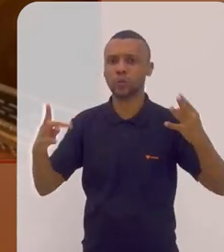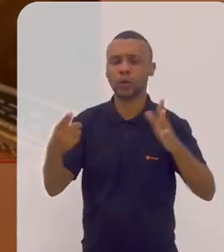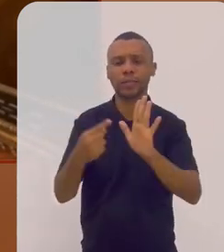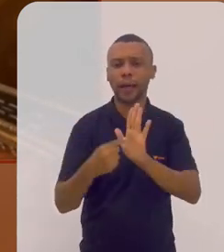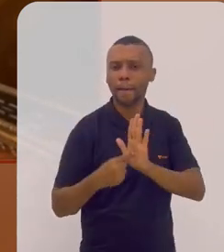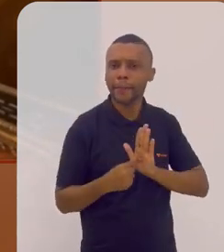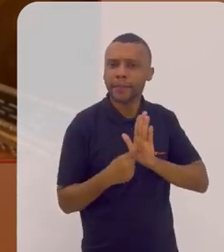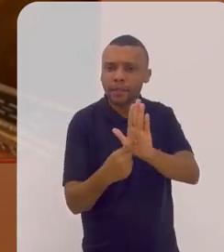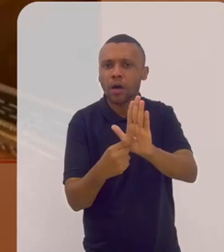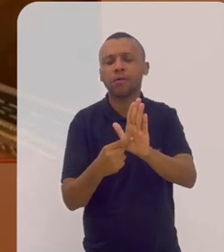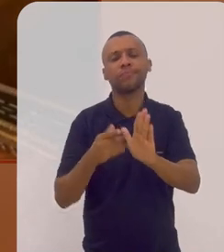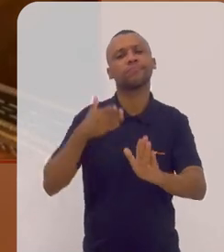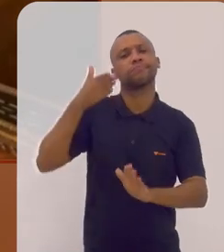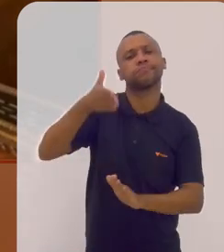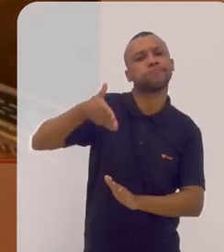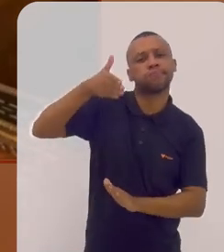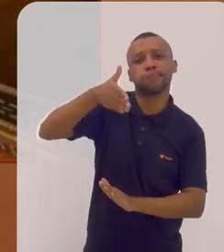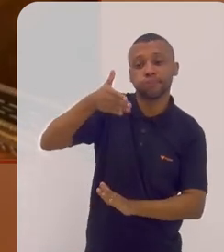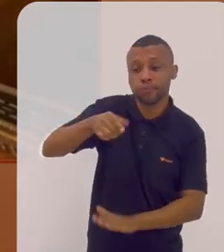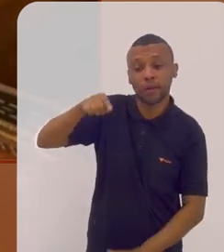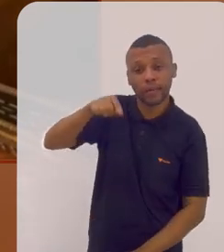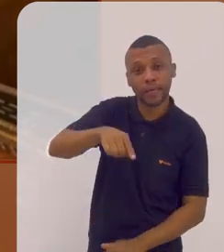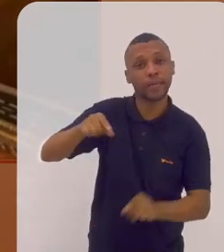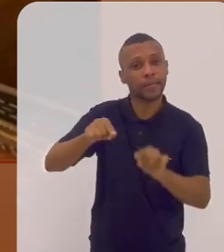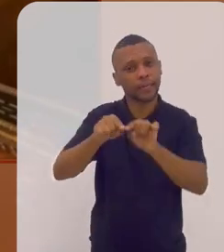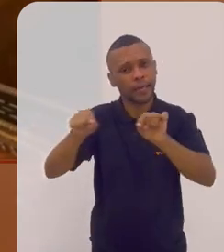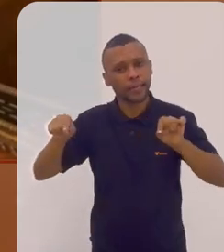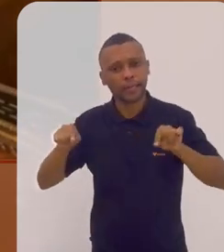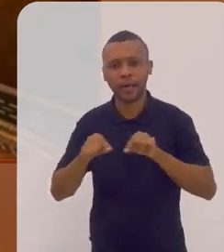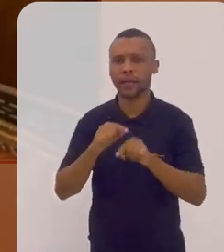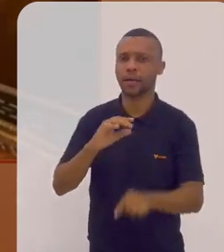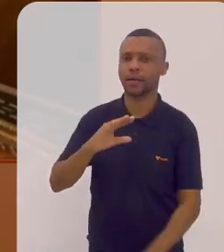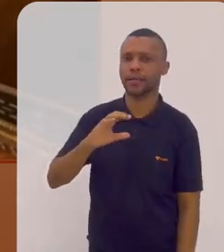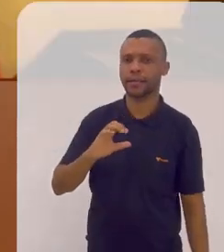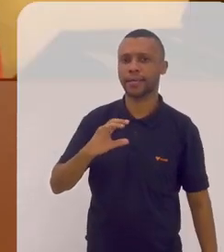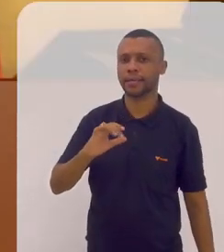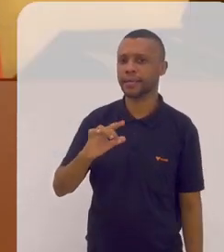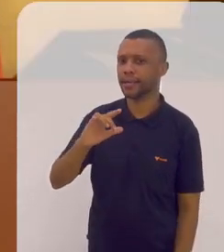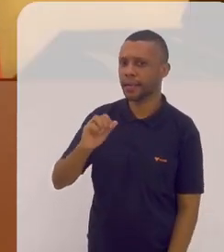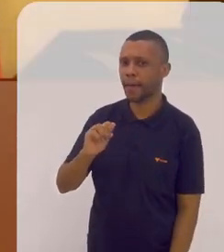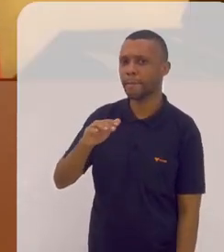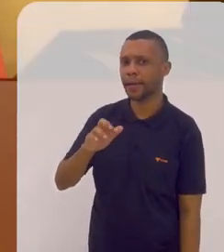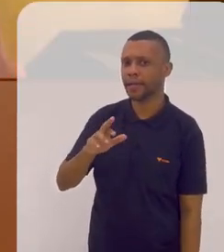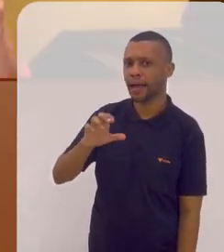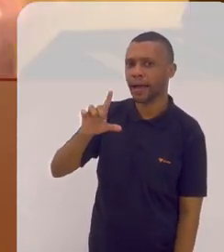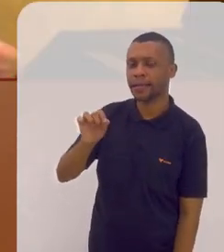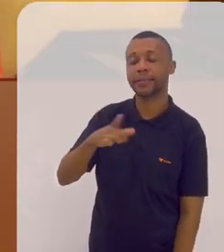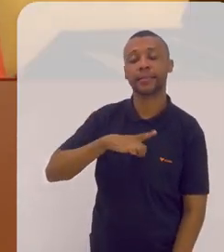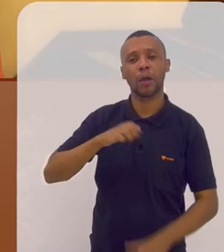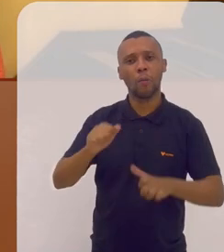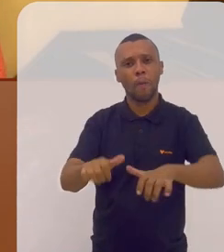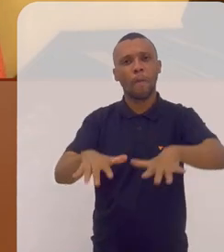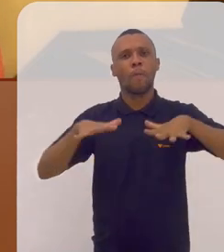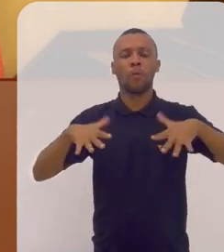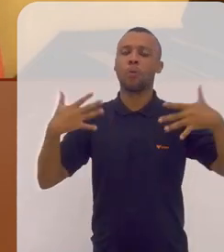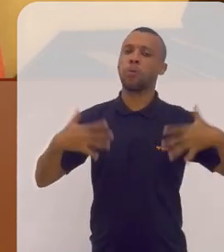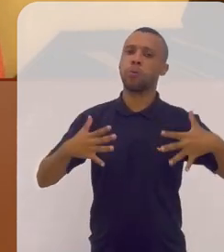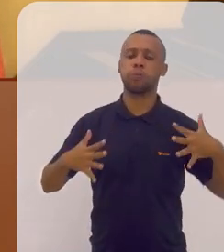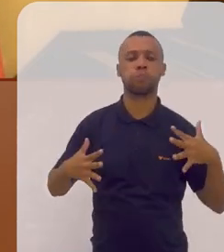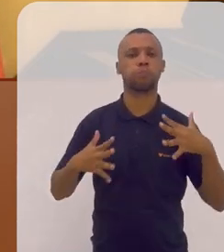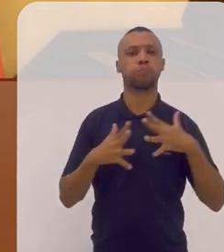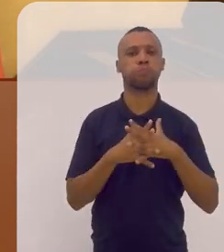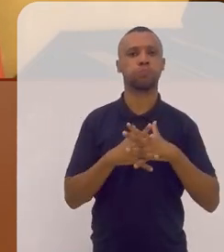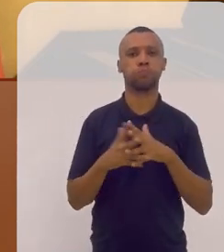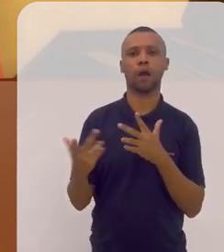manifestações que eu tenho comparecido na sala há um público muito numeroso teatro municipal também